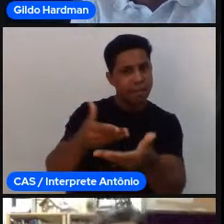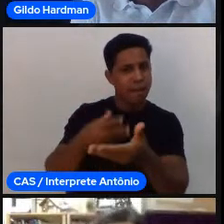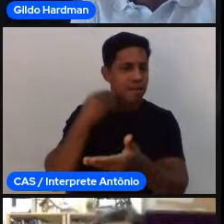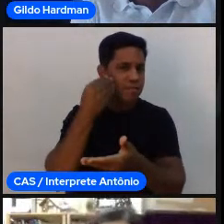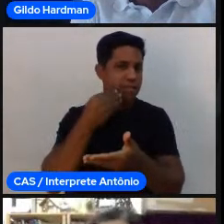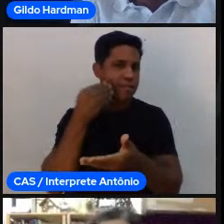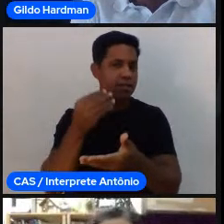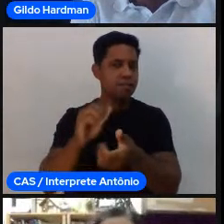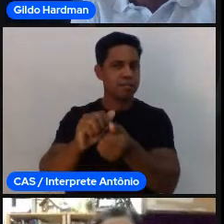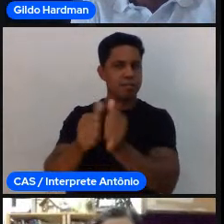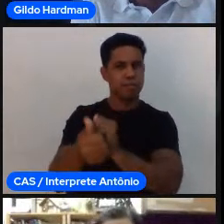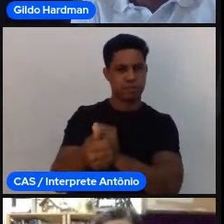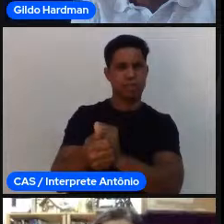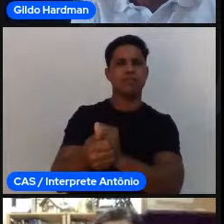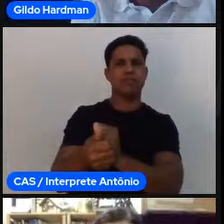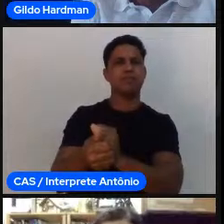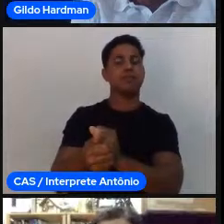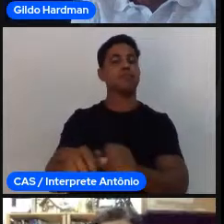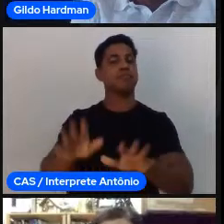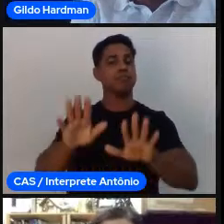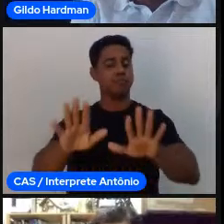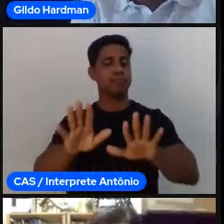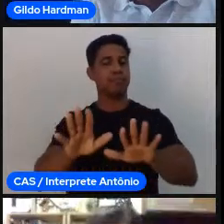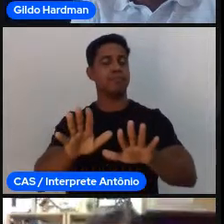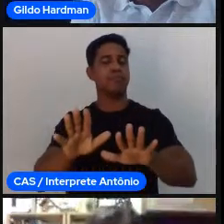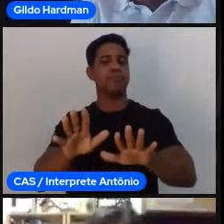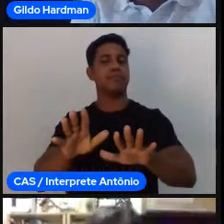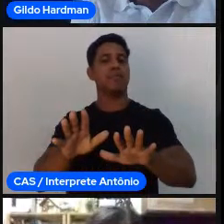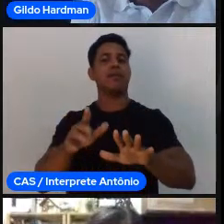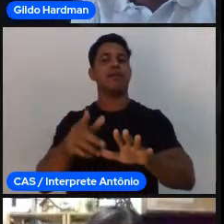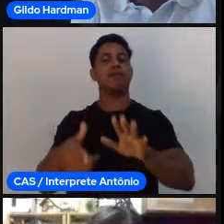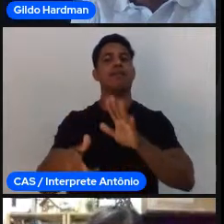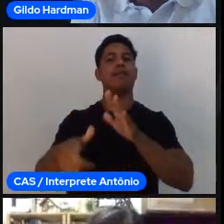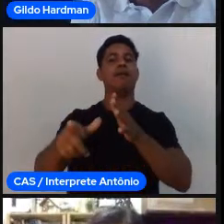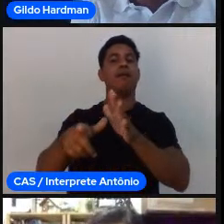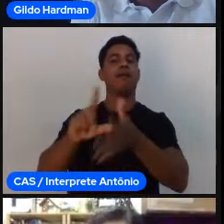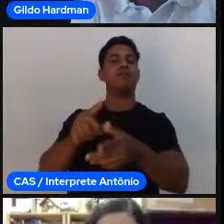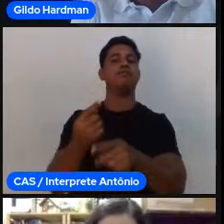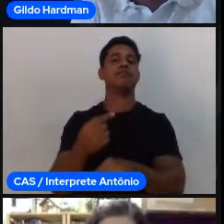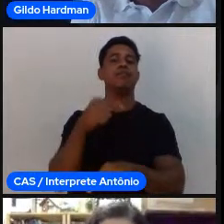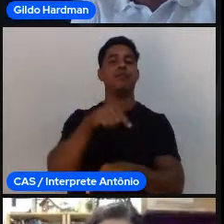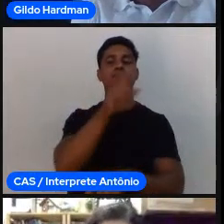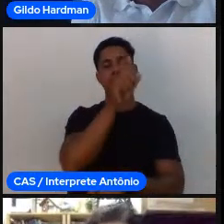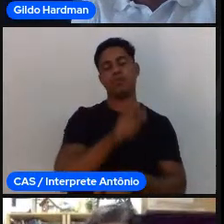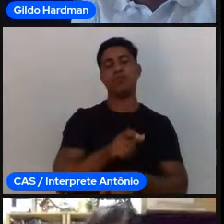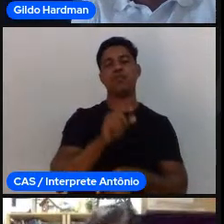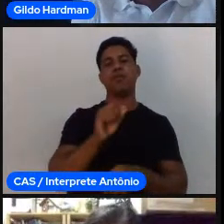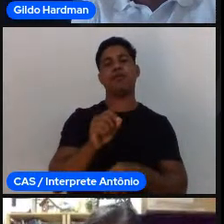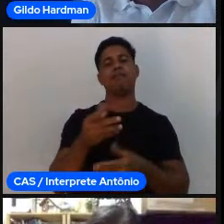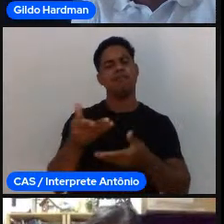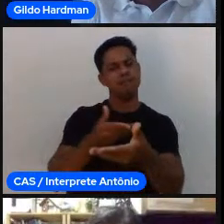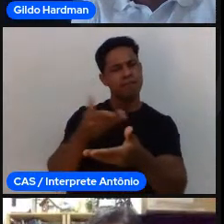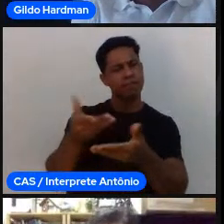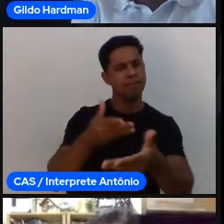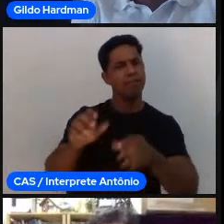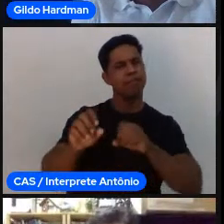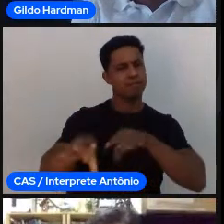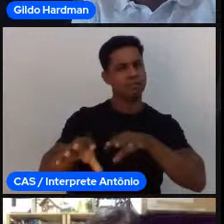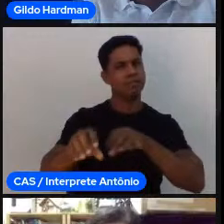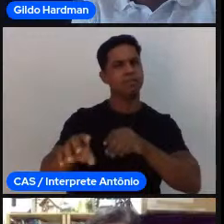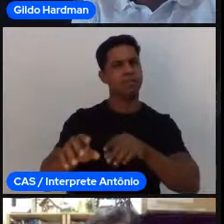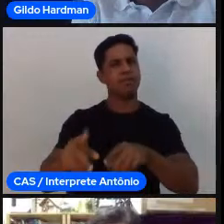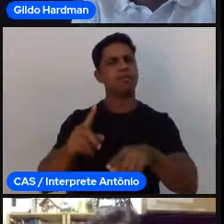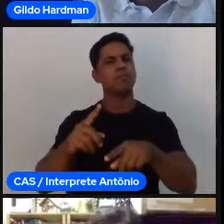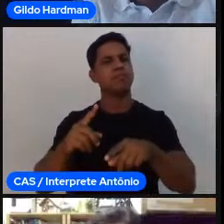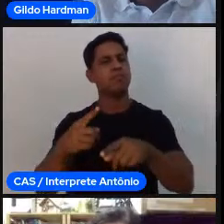e a gente tem alguém que media. Ele acontece sem a gente, né? Sem essa intervenção profissional. esporte, ele já está